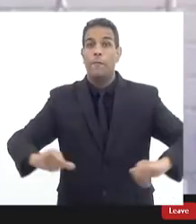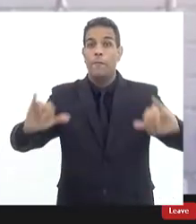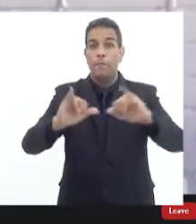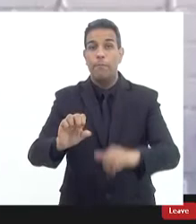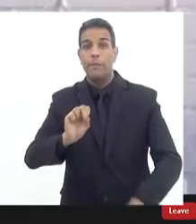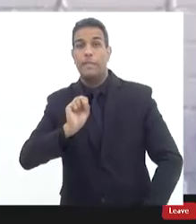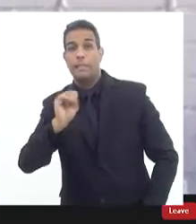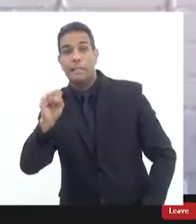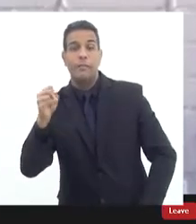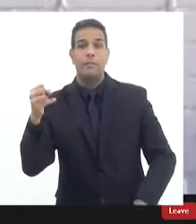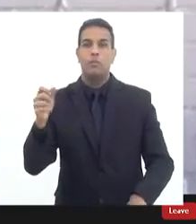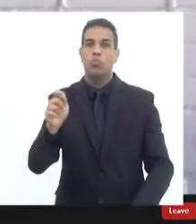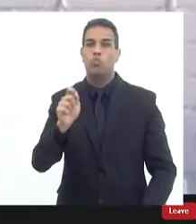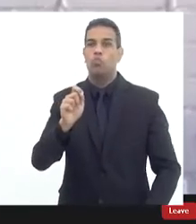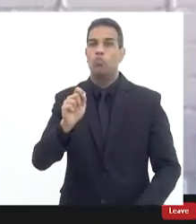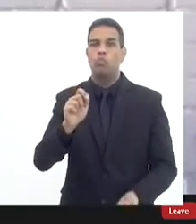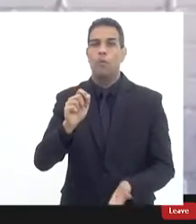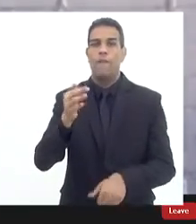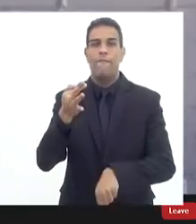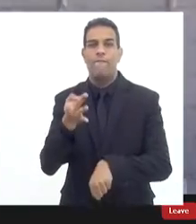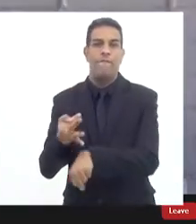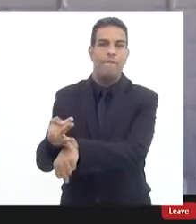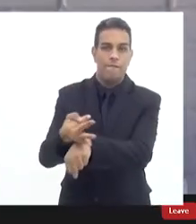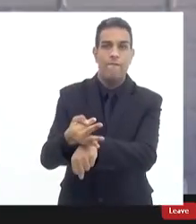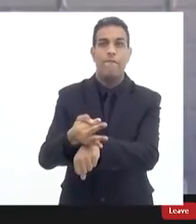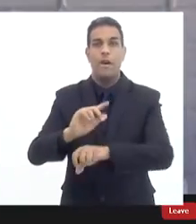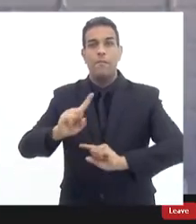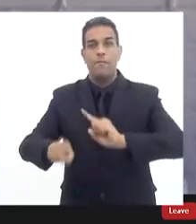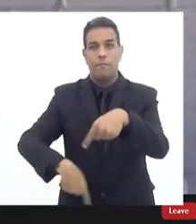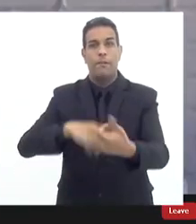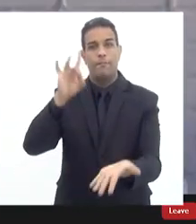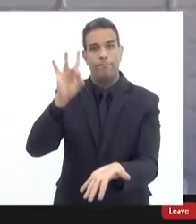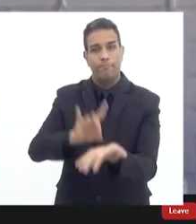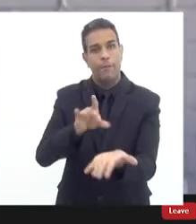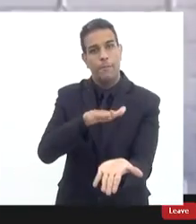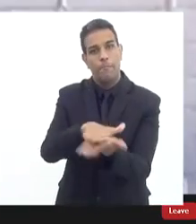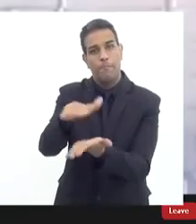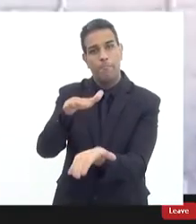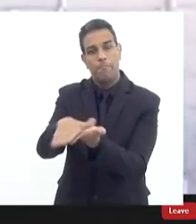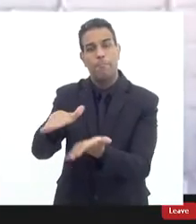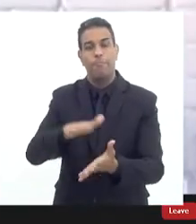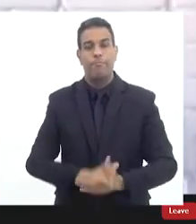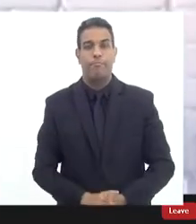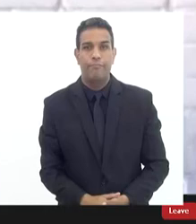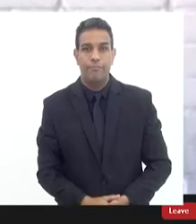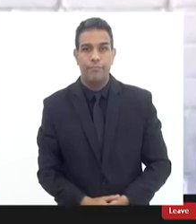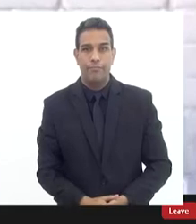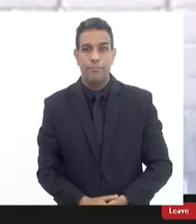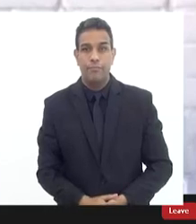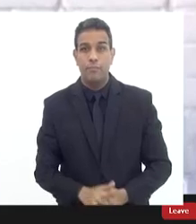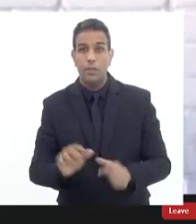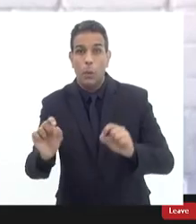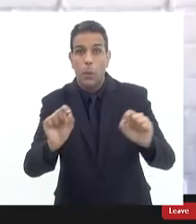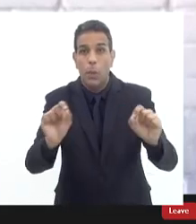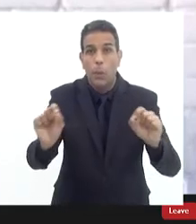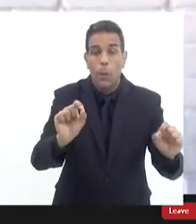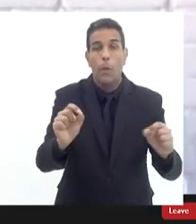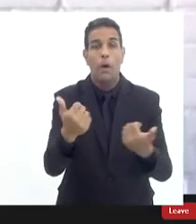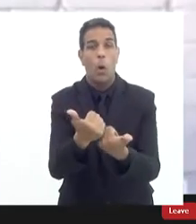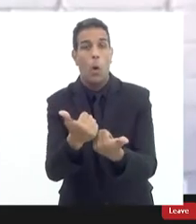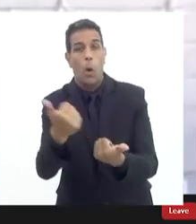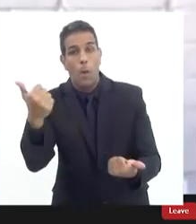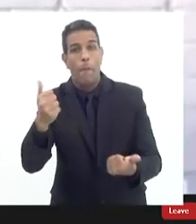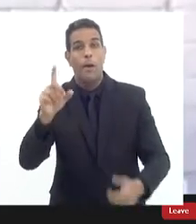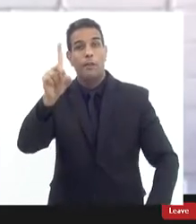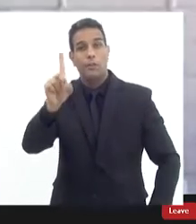comparecimento faremos a convocação regimental e oficial por fim aos assessores que são da comissão de